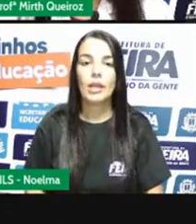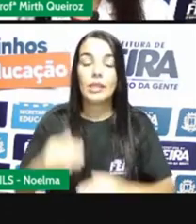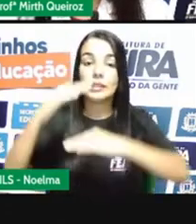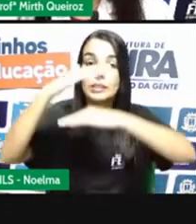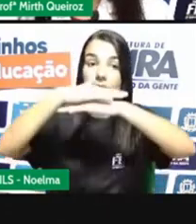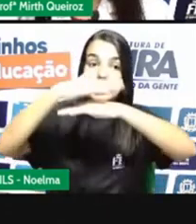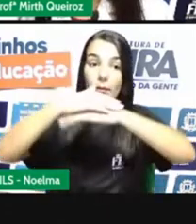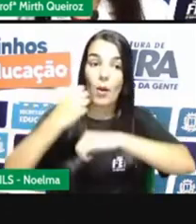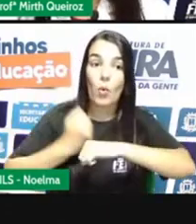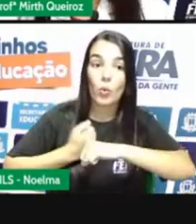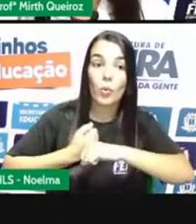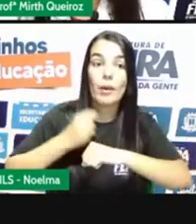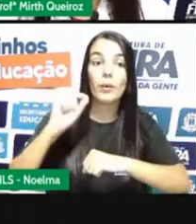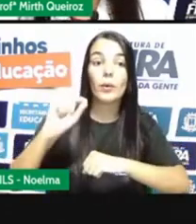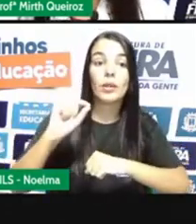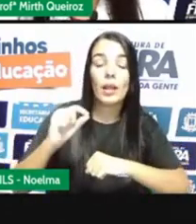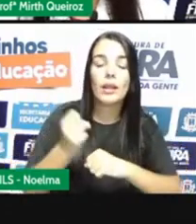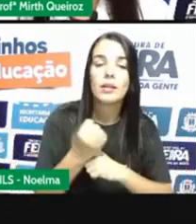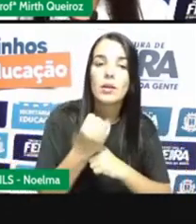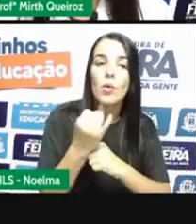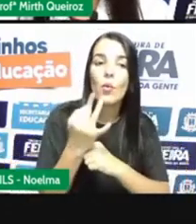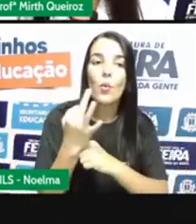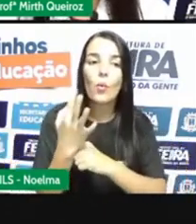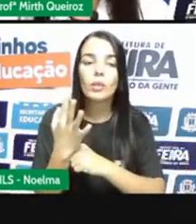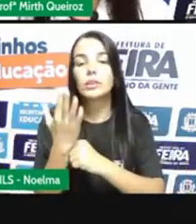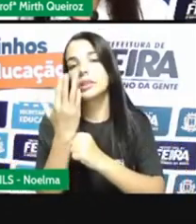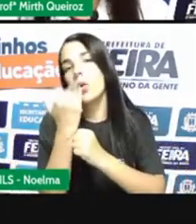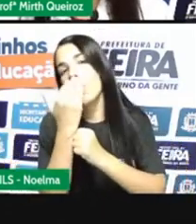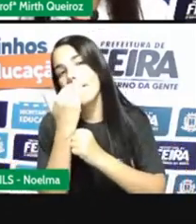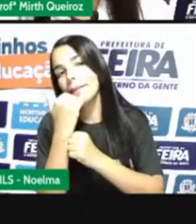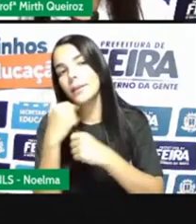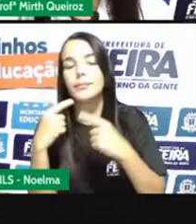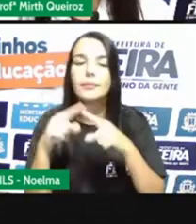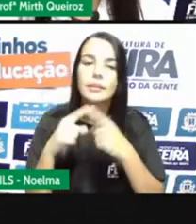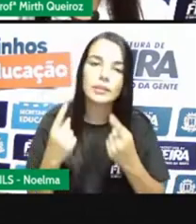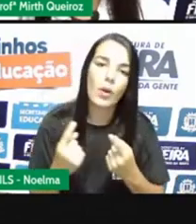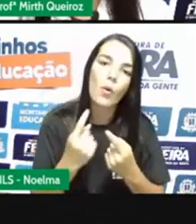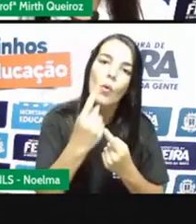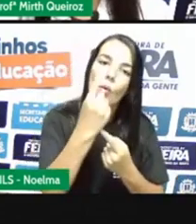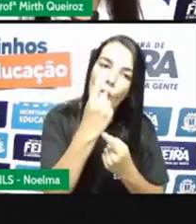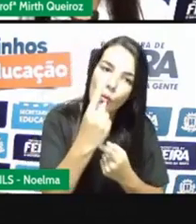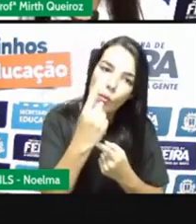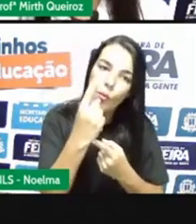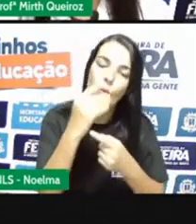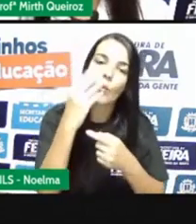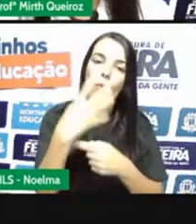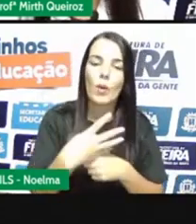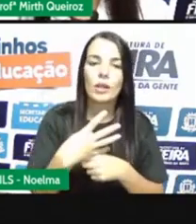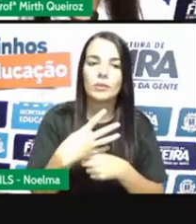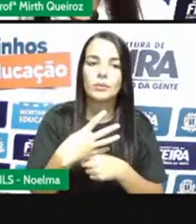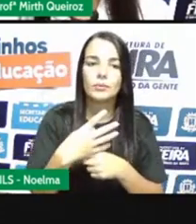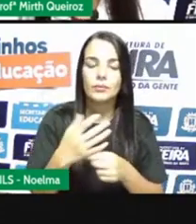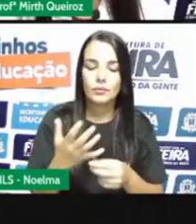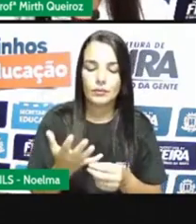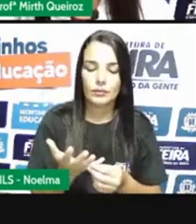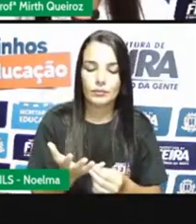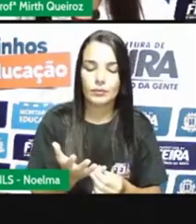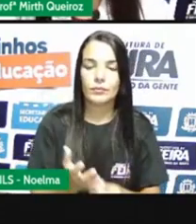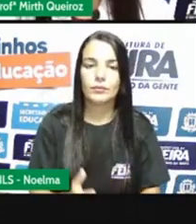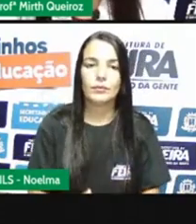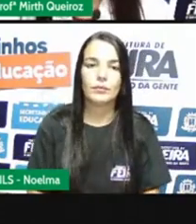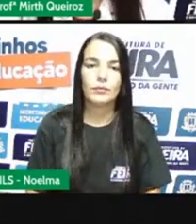em cima, quantas partes que foram consideradas. Então, um quarto. A gente vai dizer um quarto, certo?